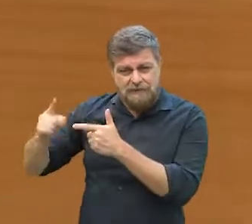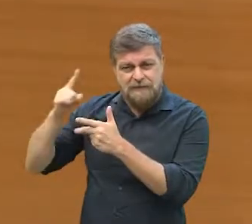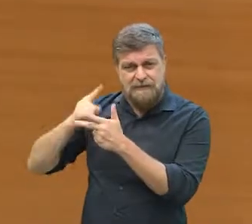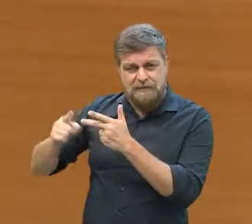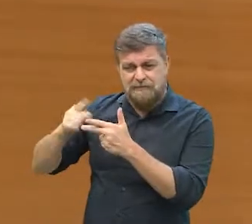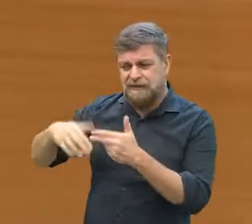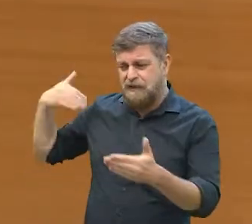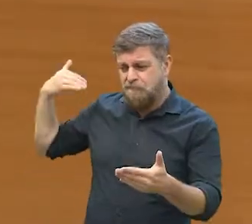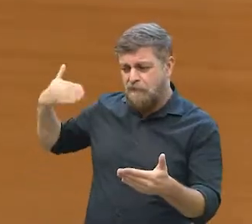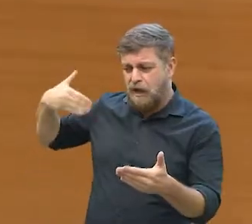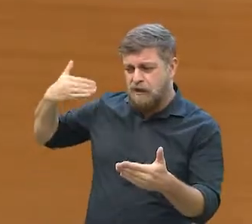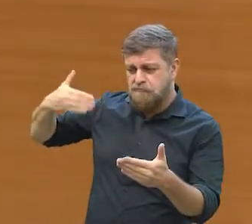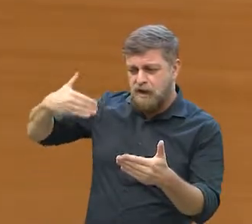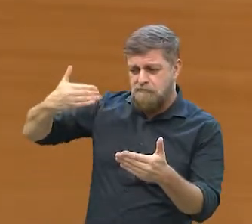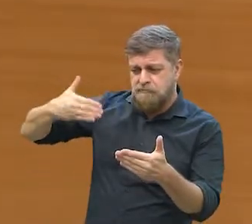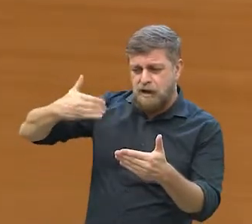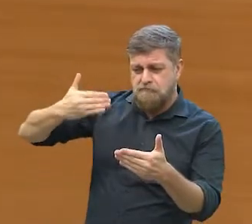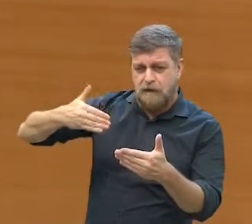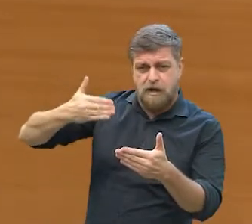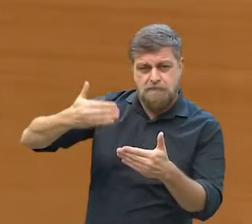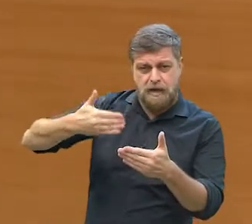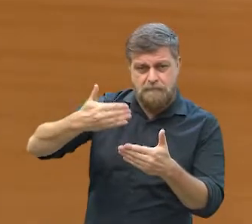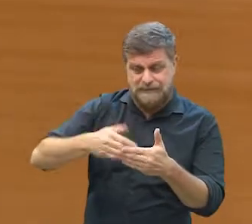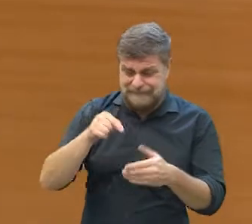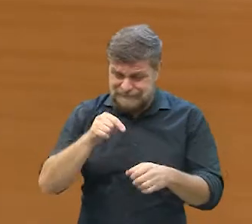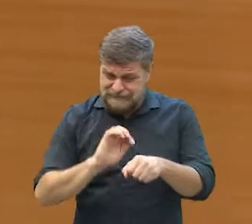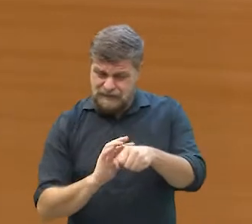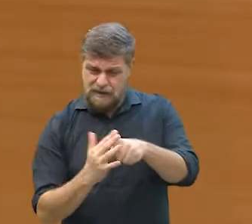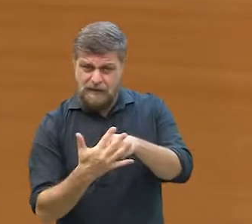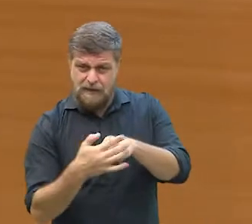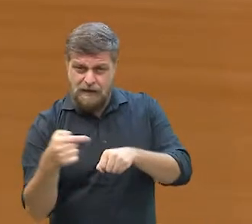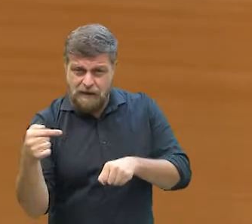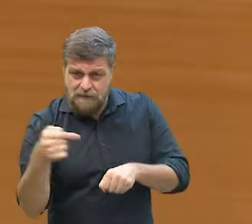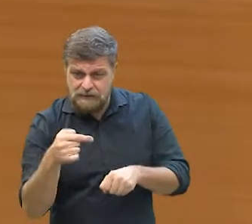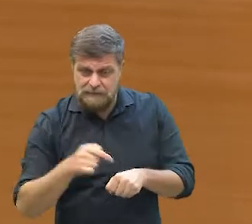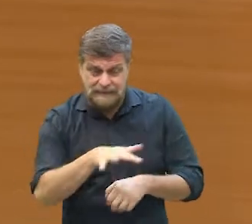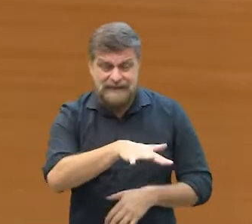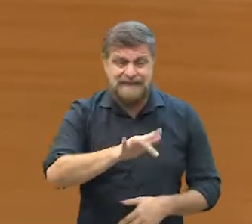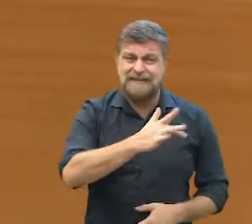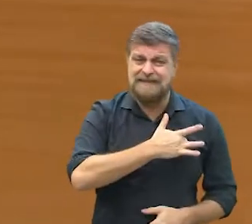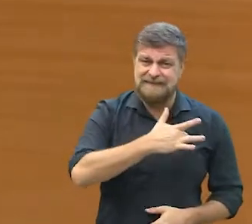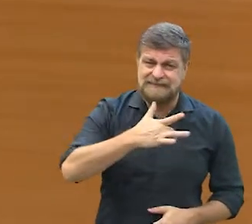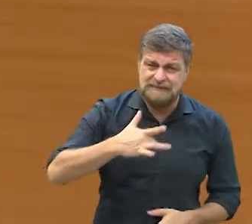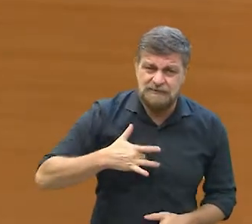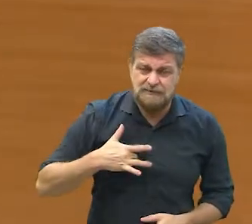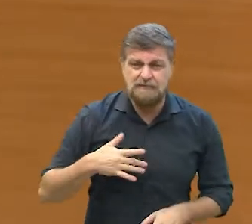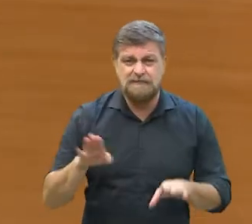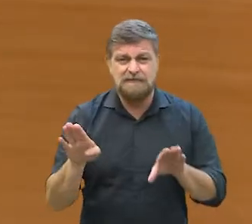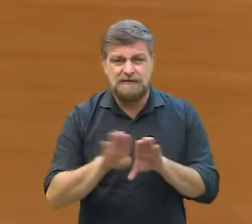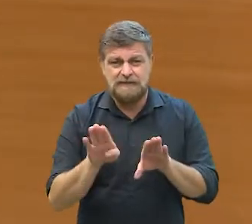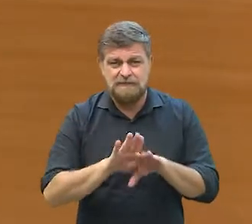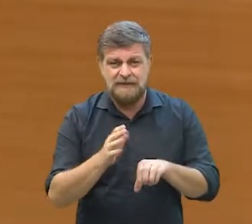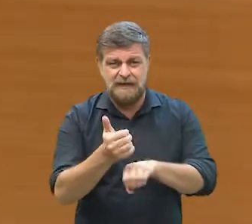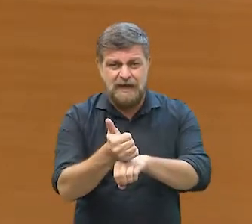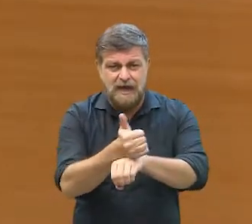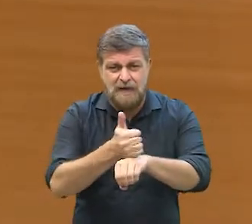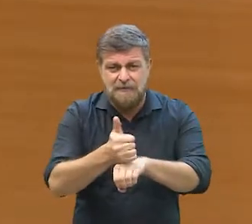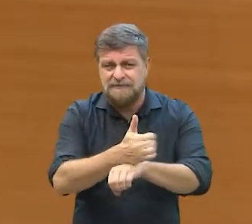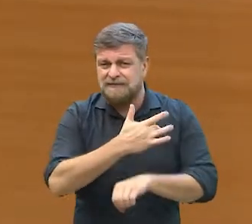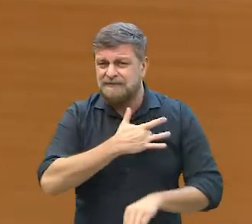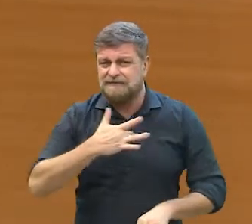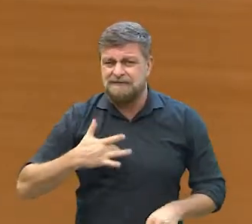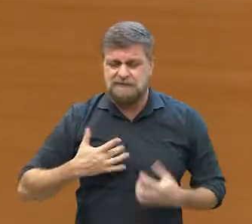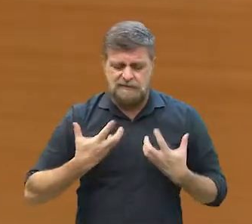existem, mas a pandemia, tanto do ponto de vista da saúde, Então, a gente vê profissionais da saúde